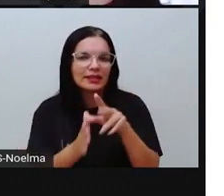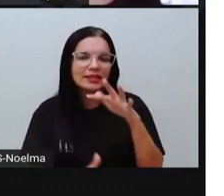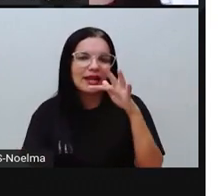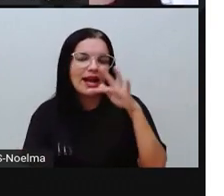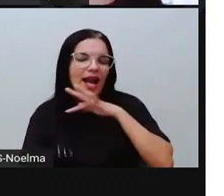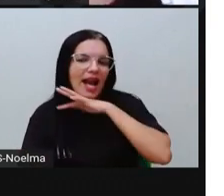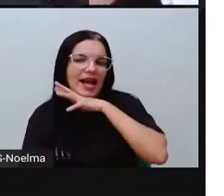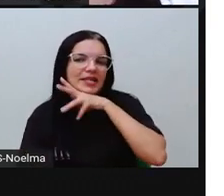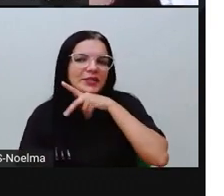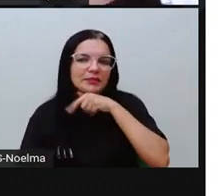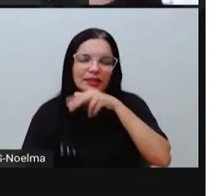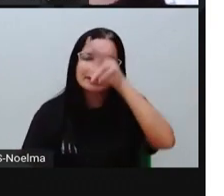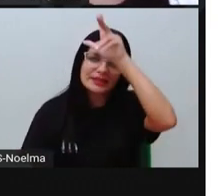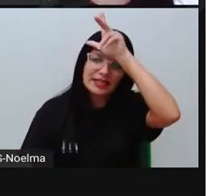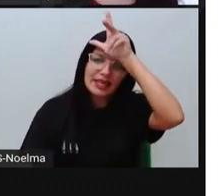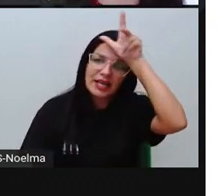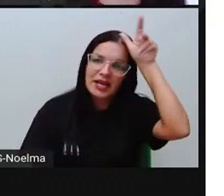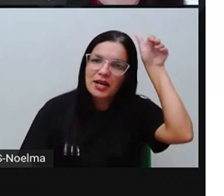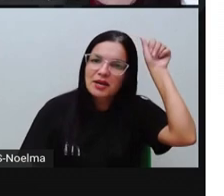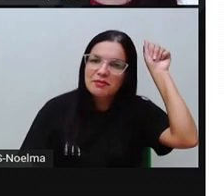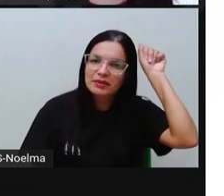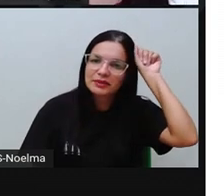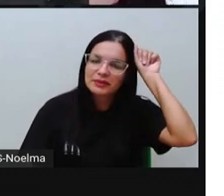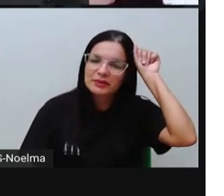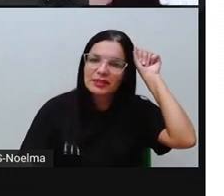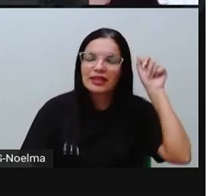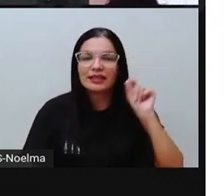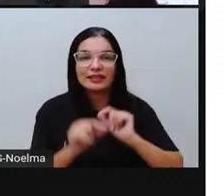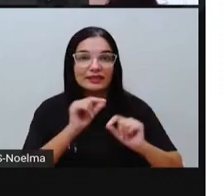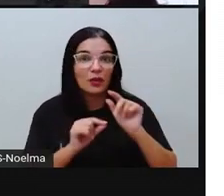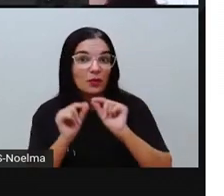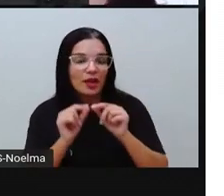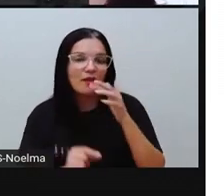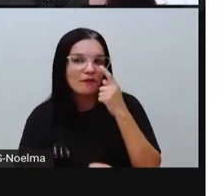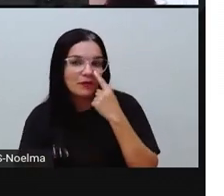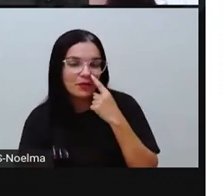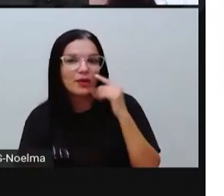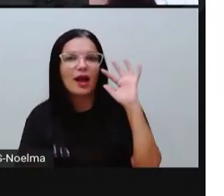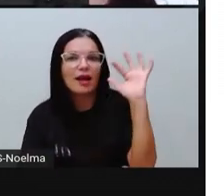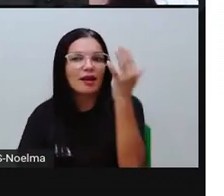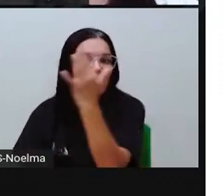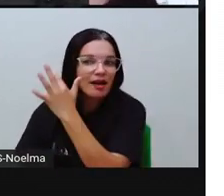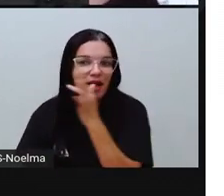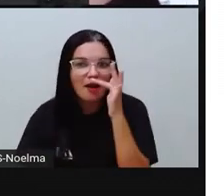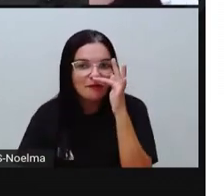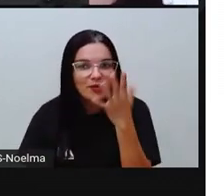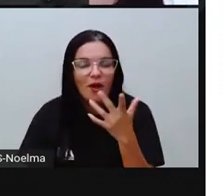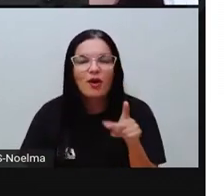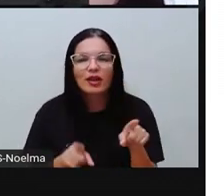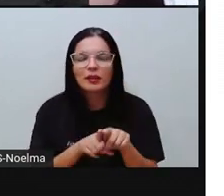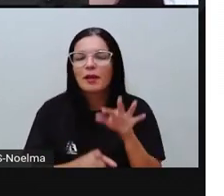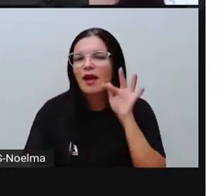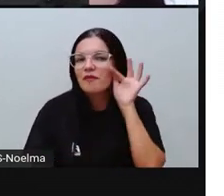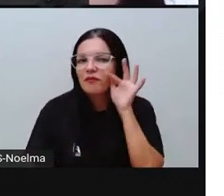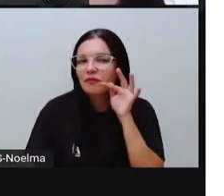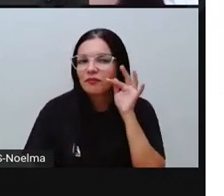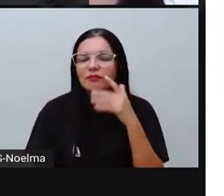até aqui vocês já puderam ver que a flora e a fauna amazônica são